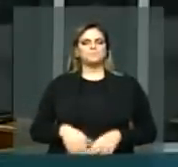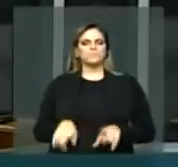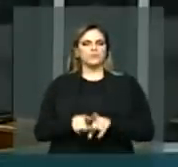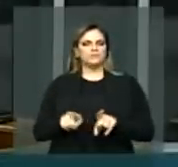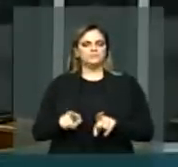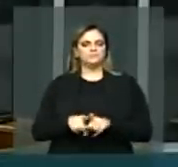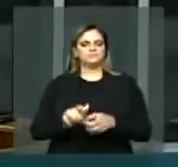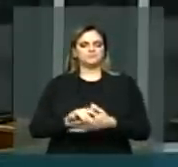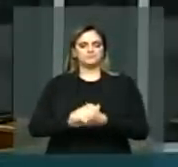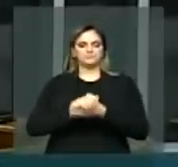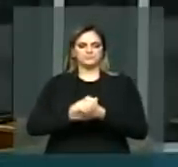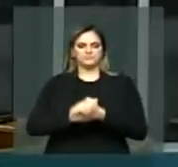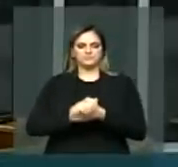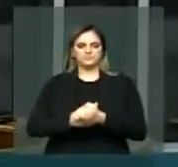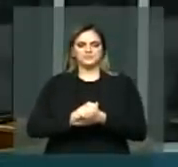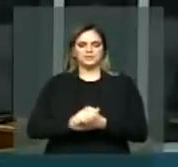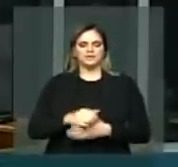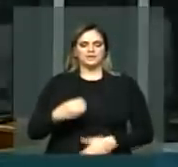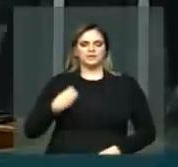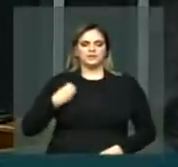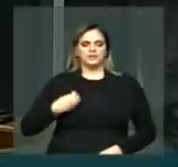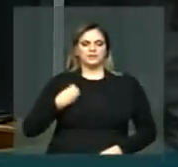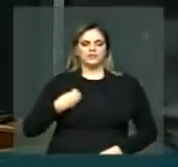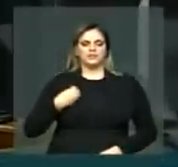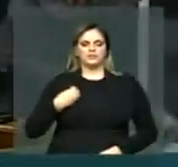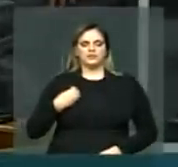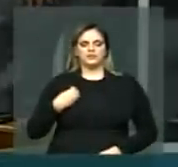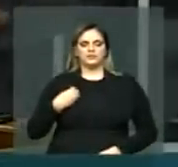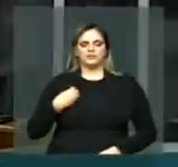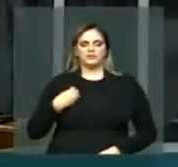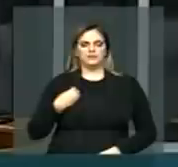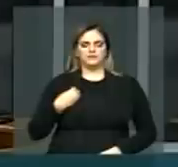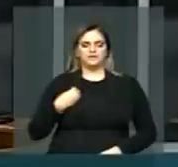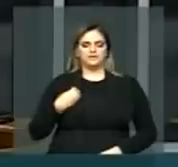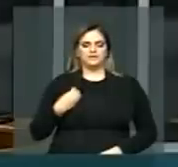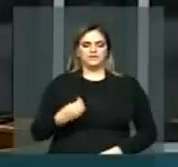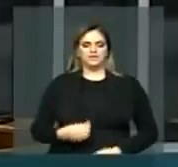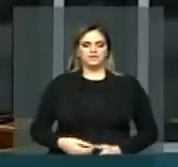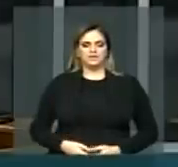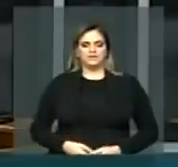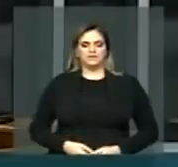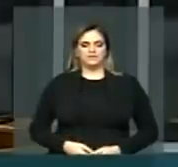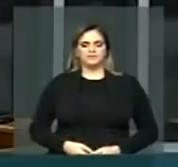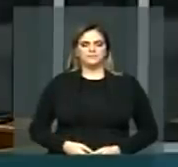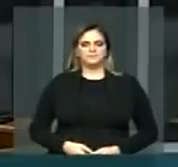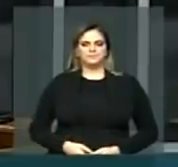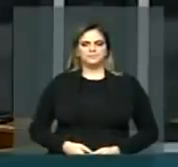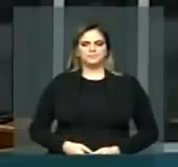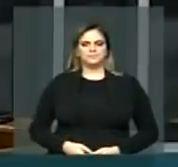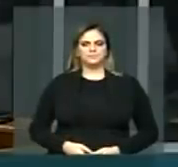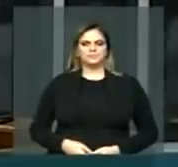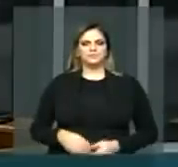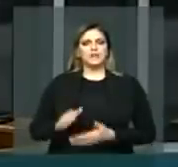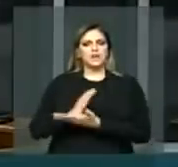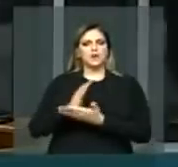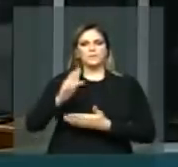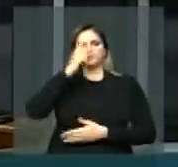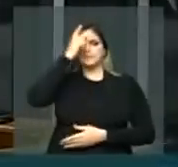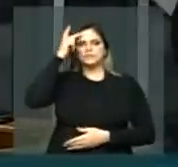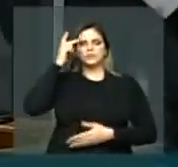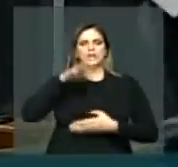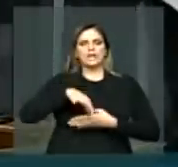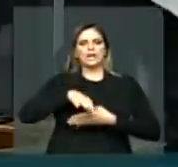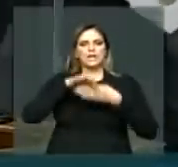também quero saudar a presença nesta casa de parte da liderança evangélica